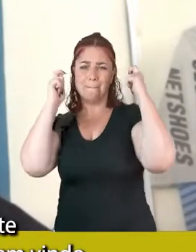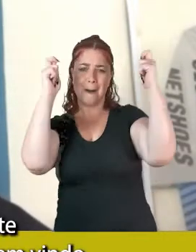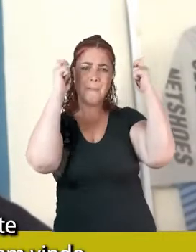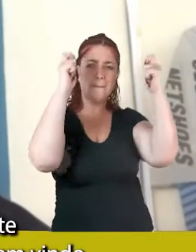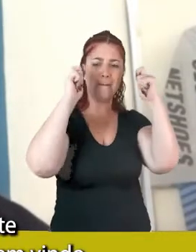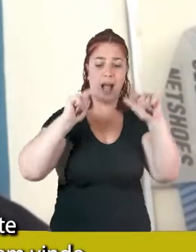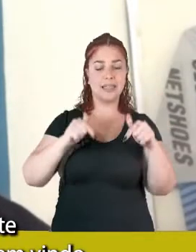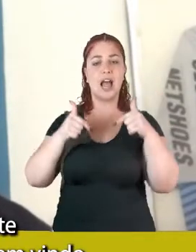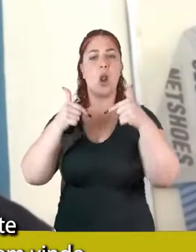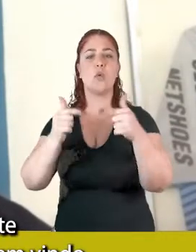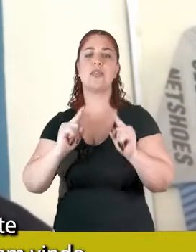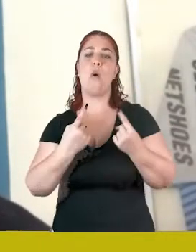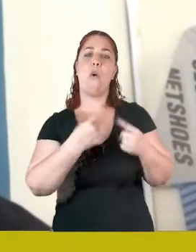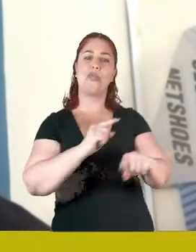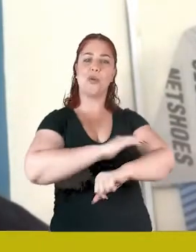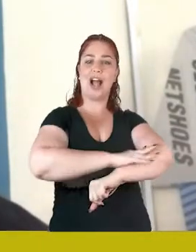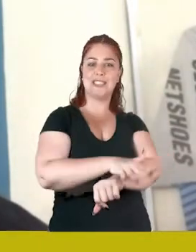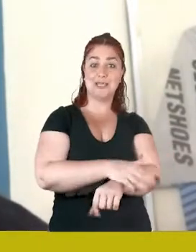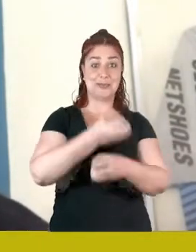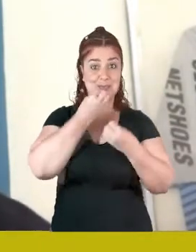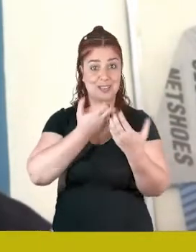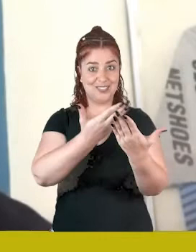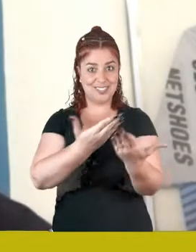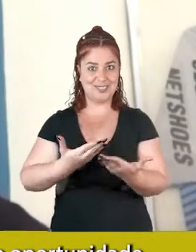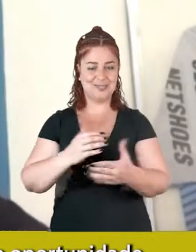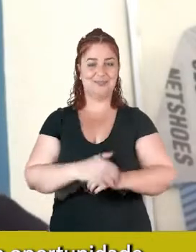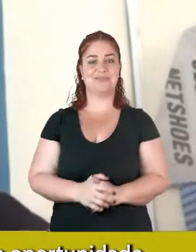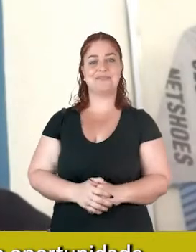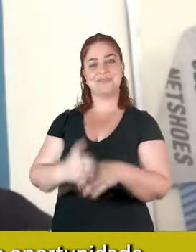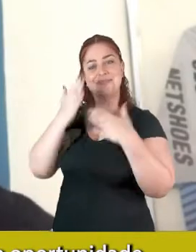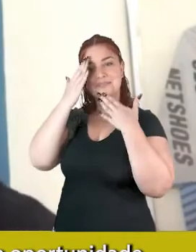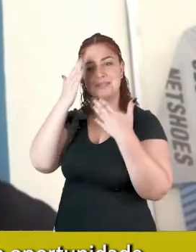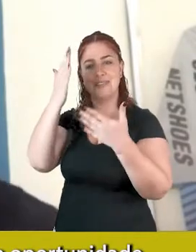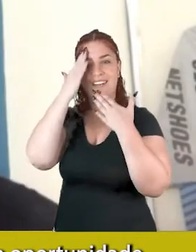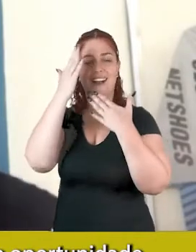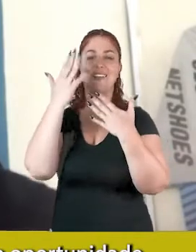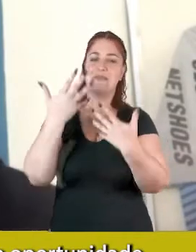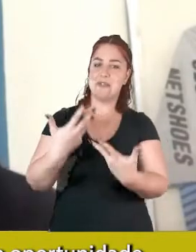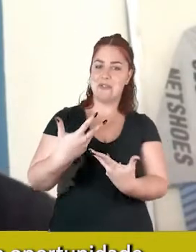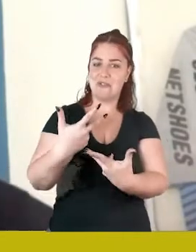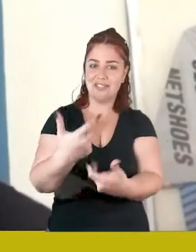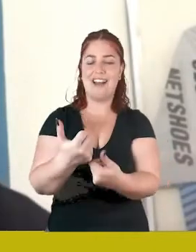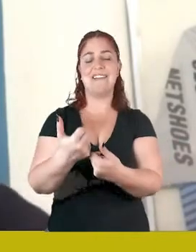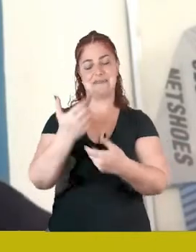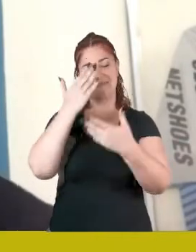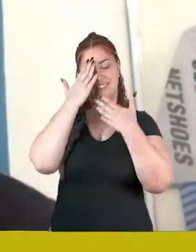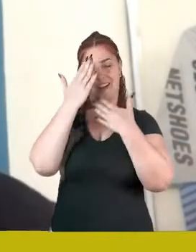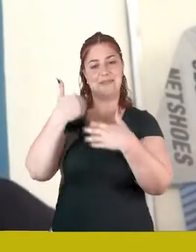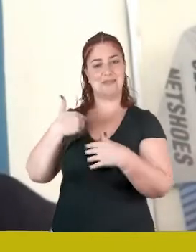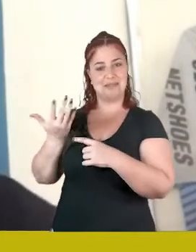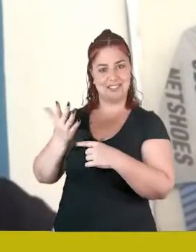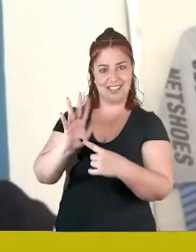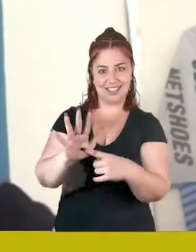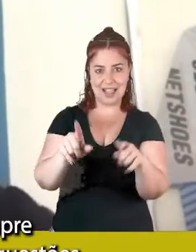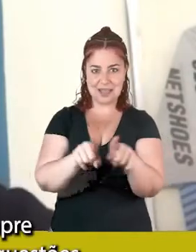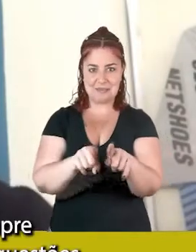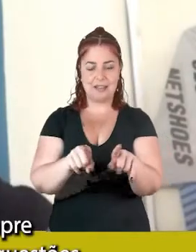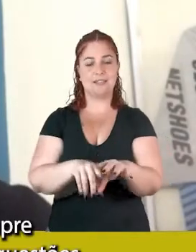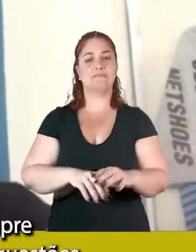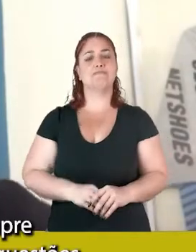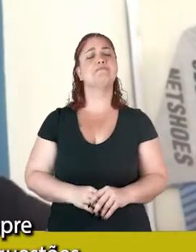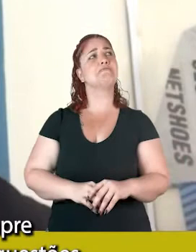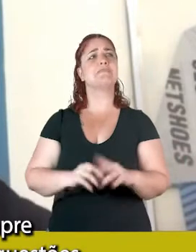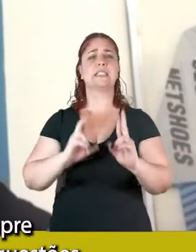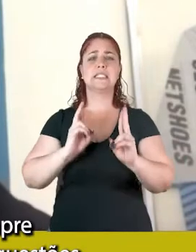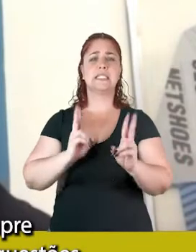luta antirracista? Bem-vindo. Obrigado, obrigado pelo convite, pela oportunidade. Desde